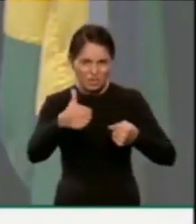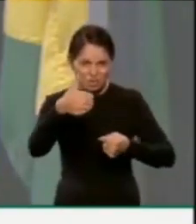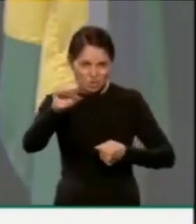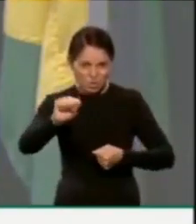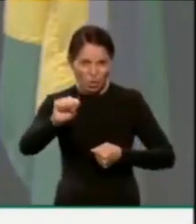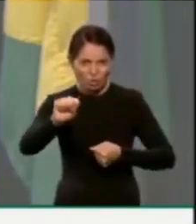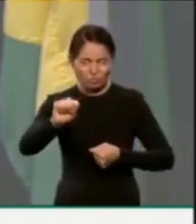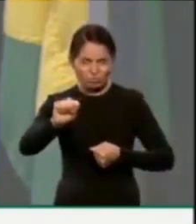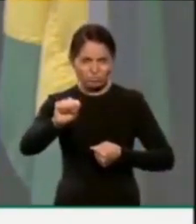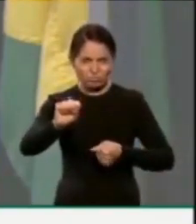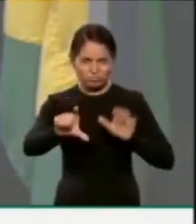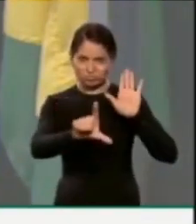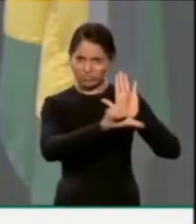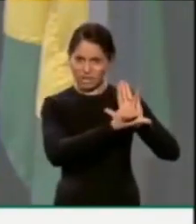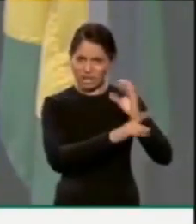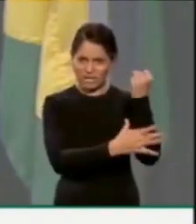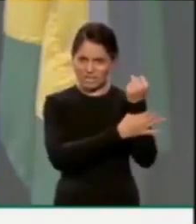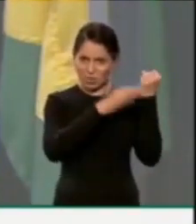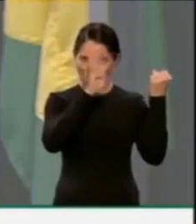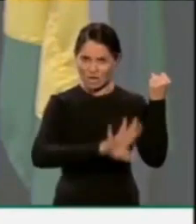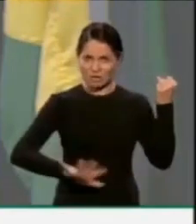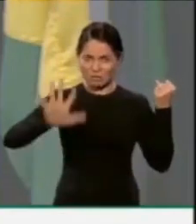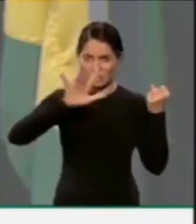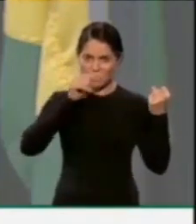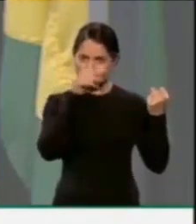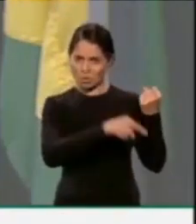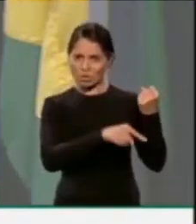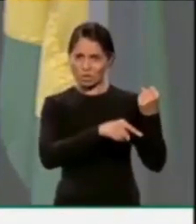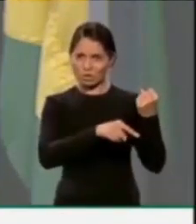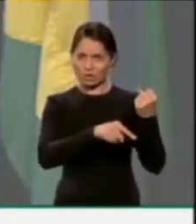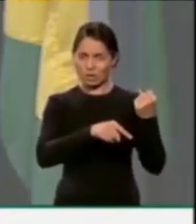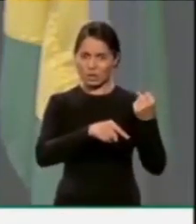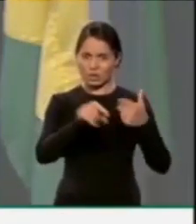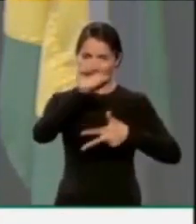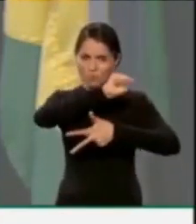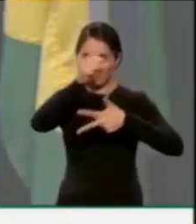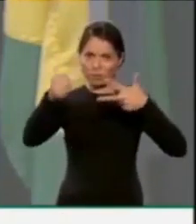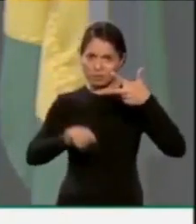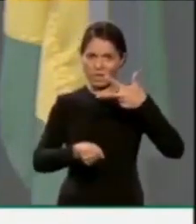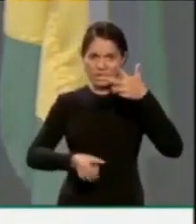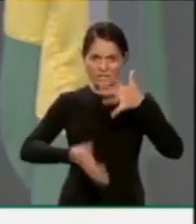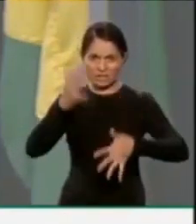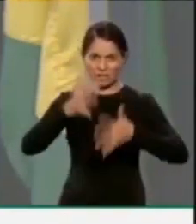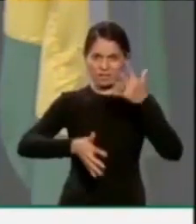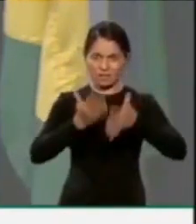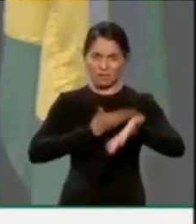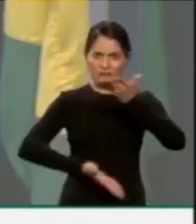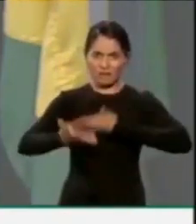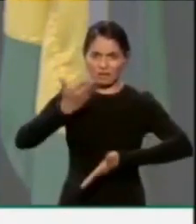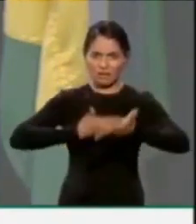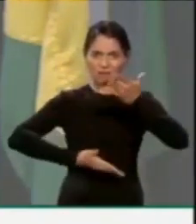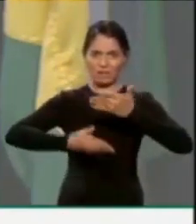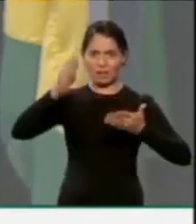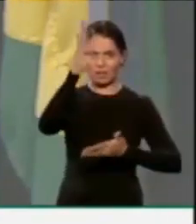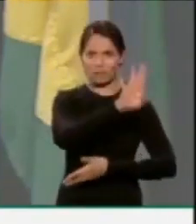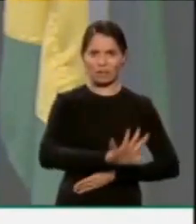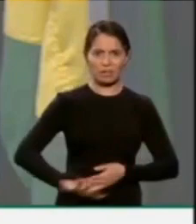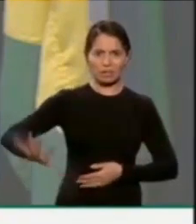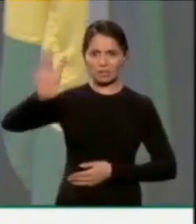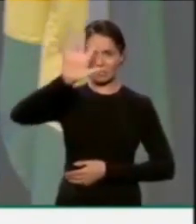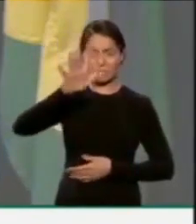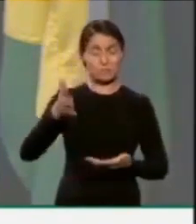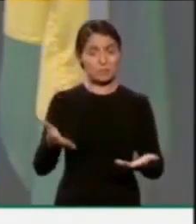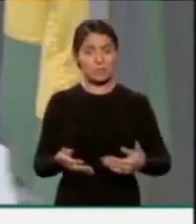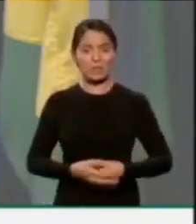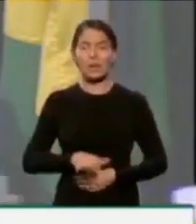Segurança Nacional, que ele estaria obstruindo os poderes e a harmonia da União e de todos os